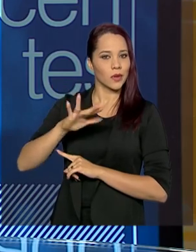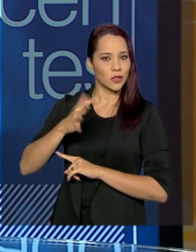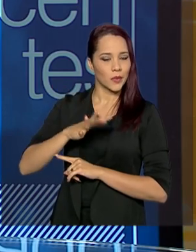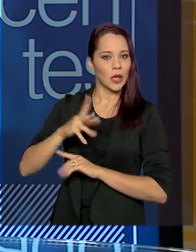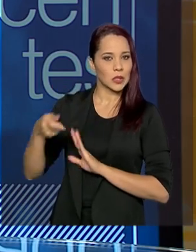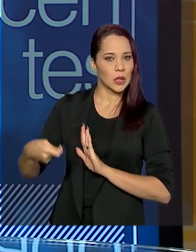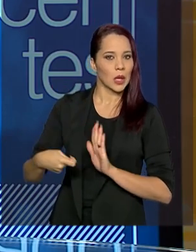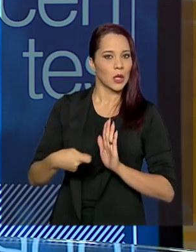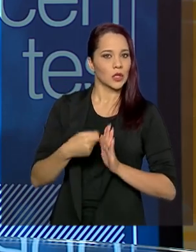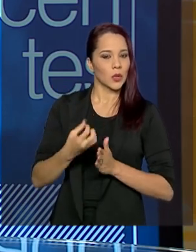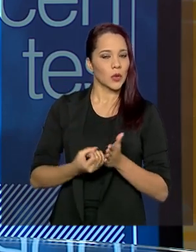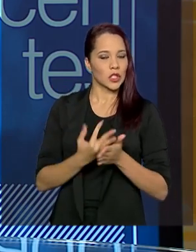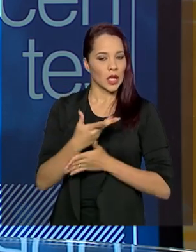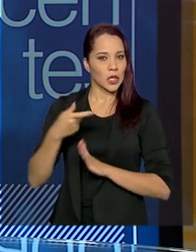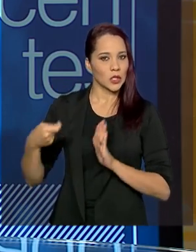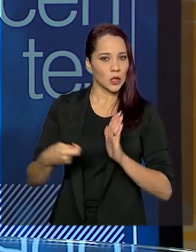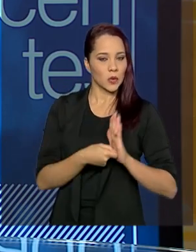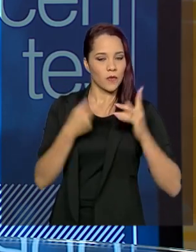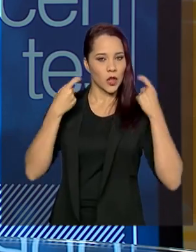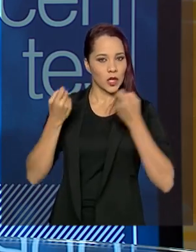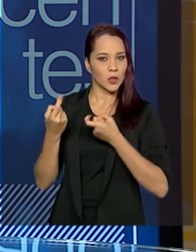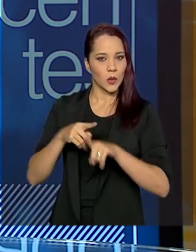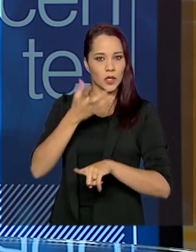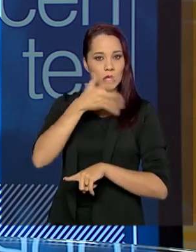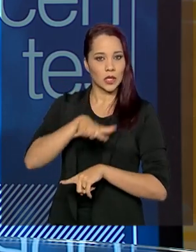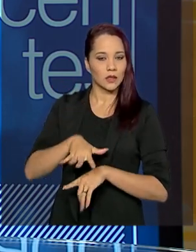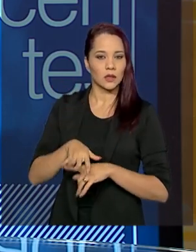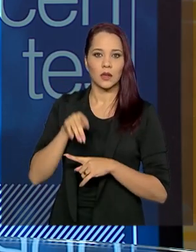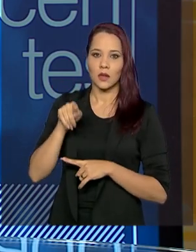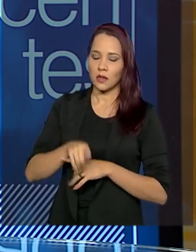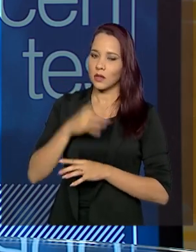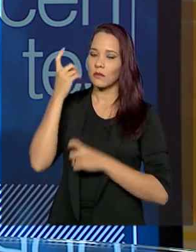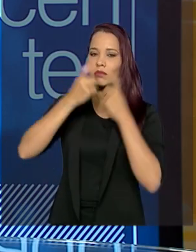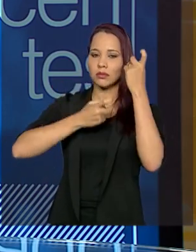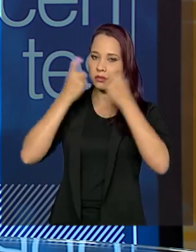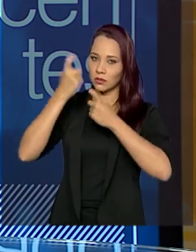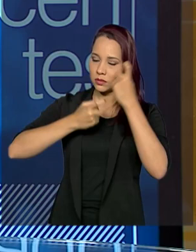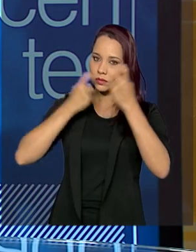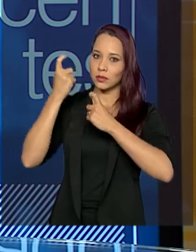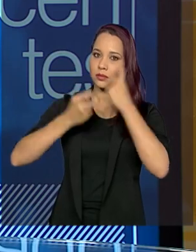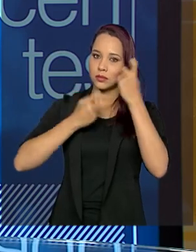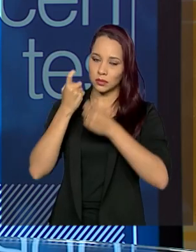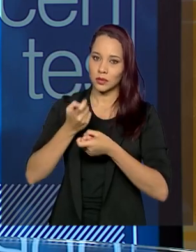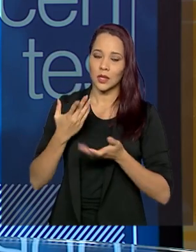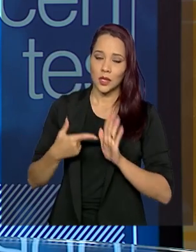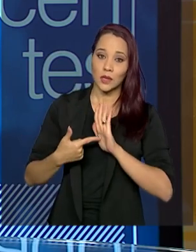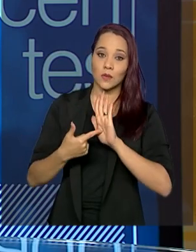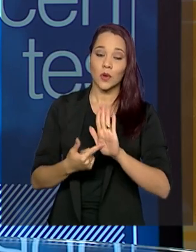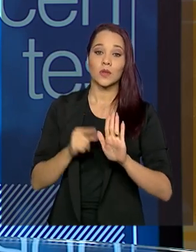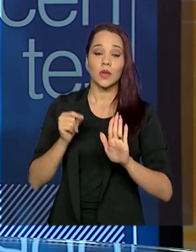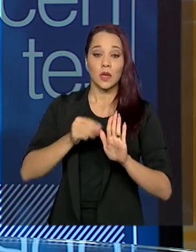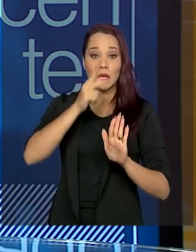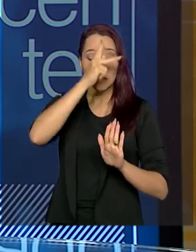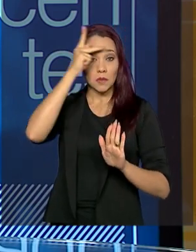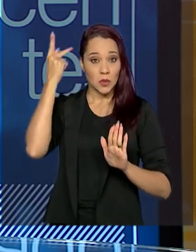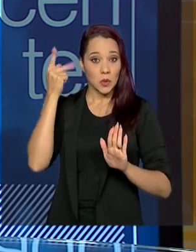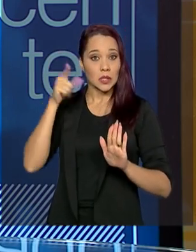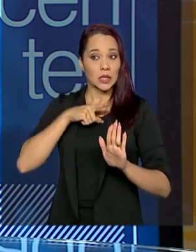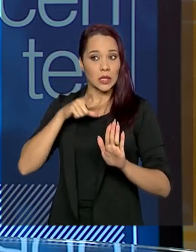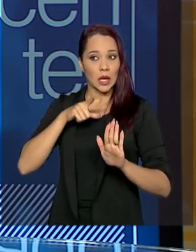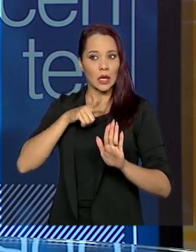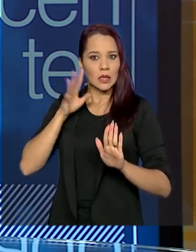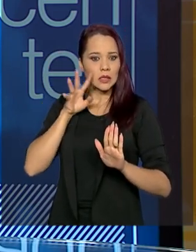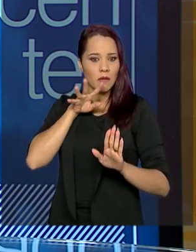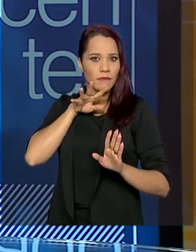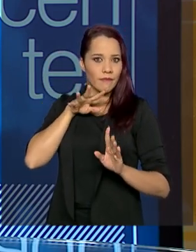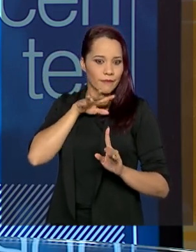no registro de violências contra a criança. Isso é muito preocupante, né? Isso mostra que as pessoas que têm esse olhar